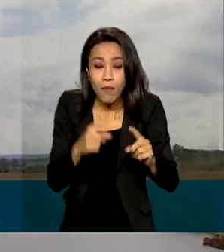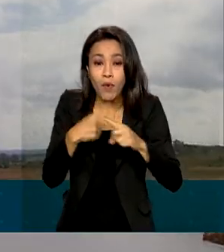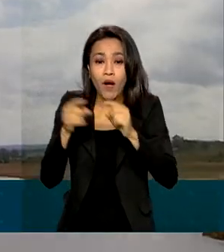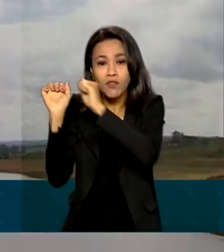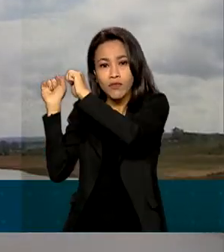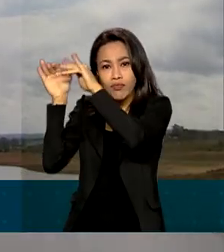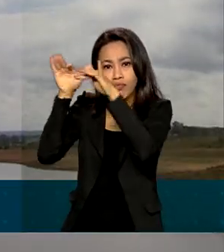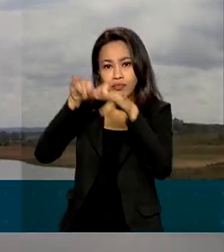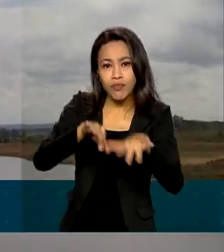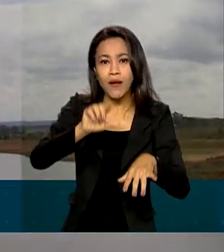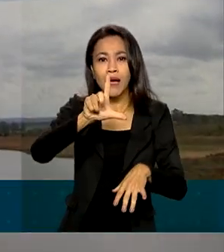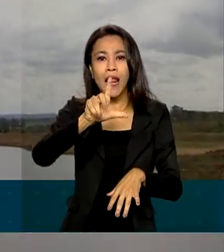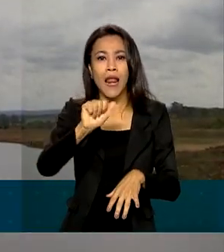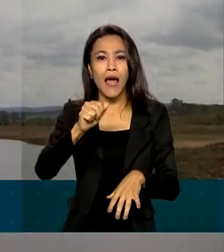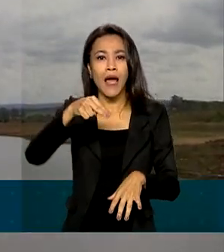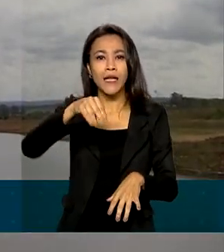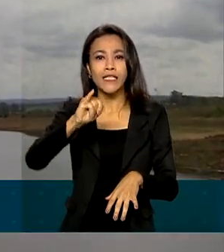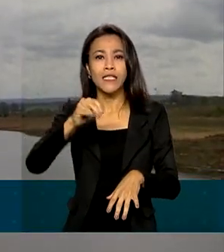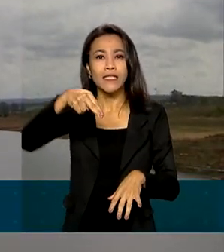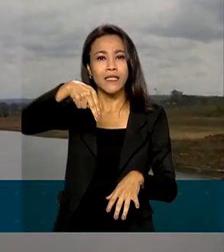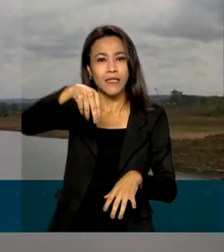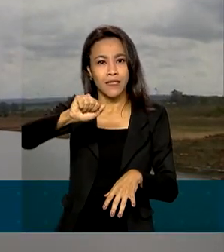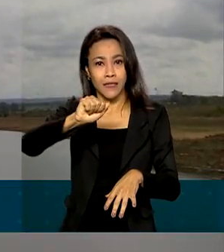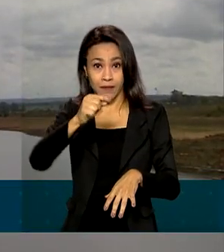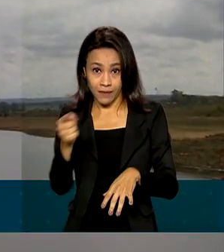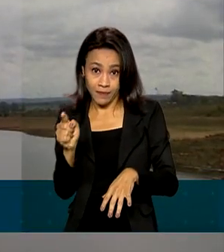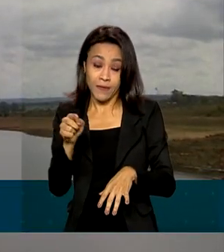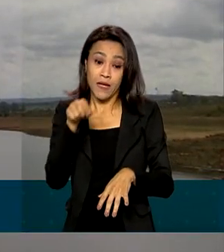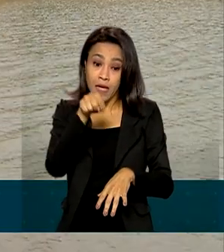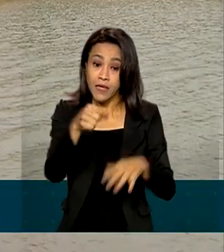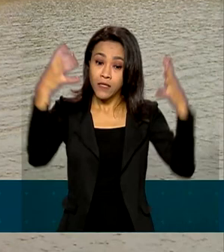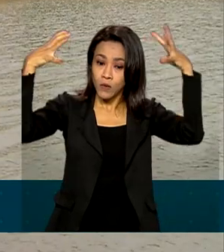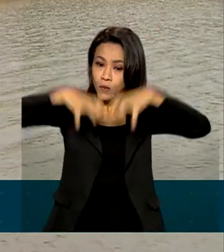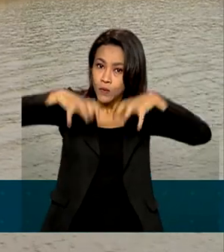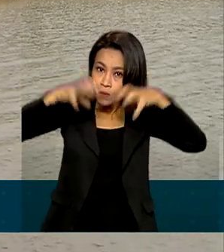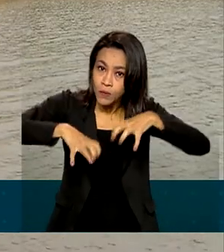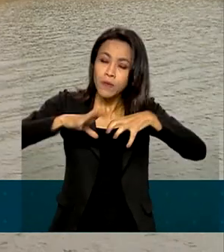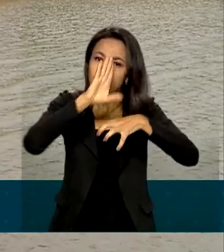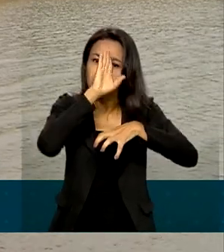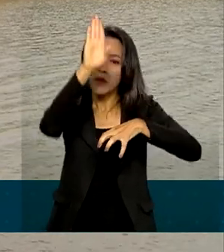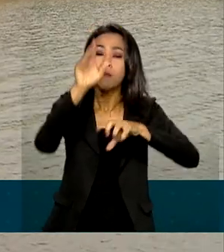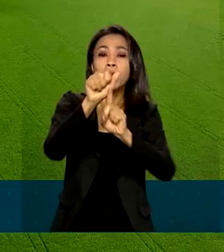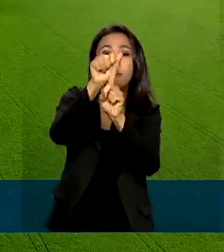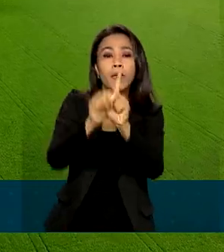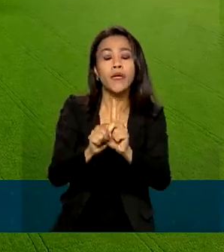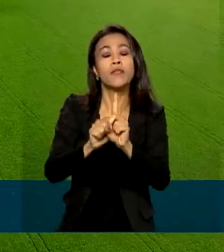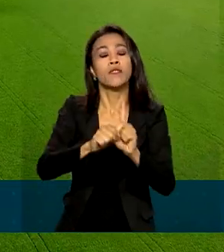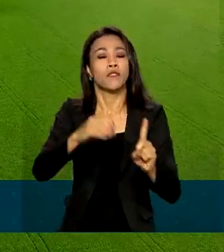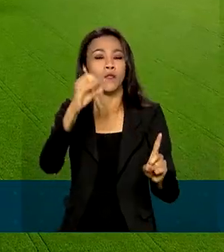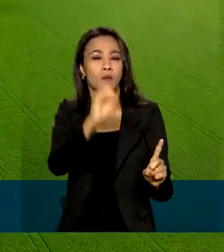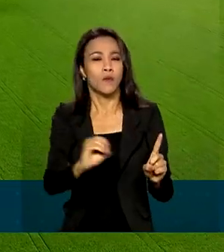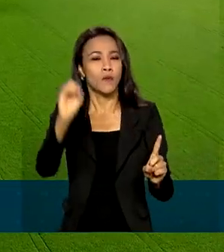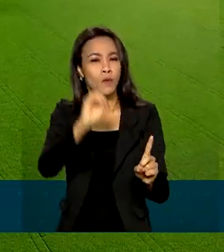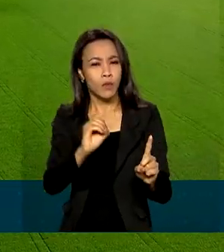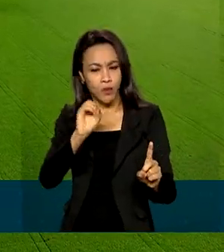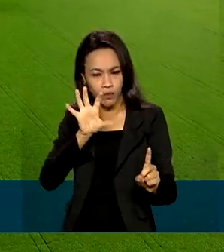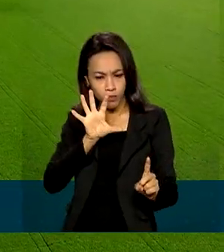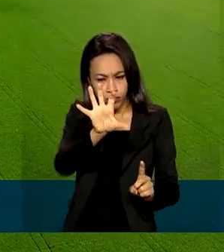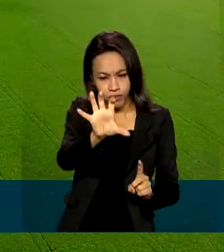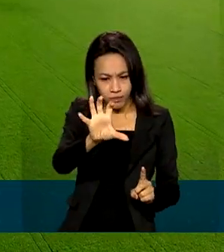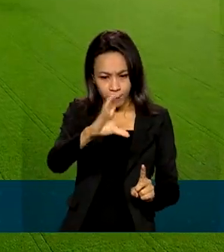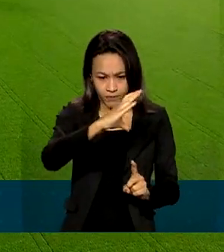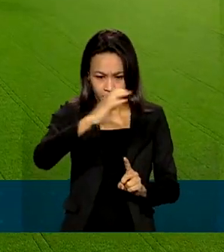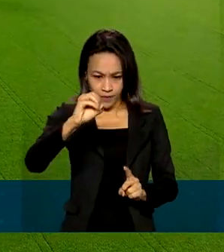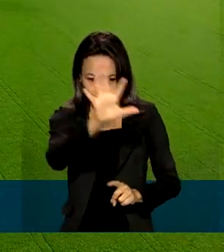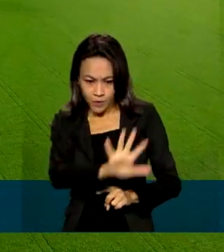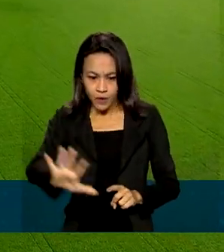com o Instituto Nacional de Meteorologia, o volume de chuva, que cairá principalmente em outubro no centro do país, será importante para